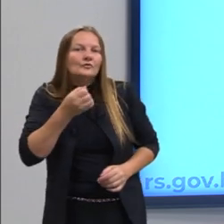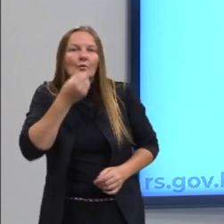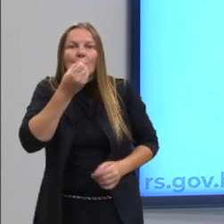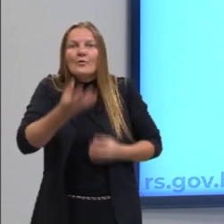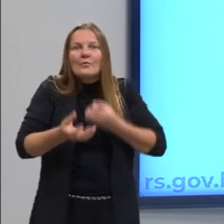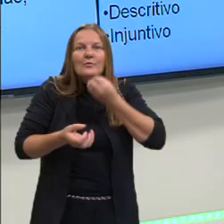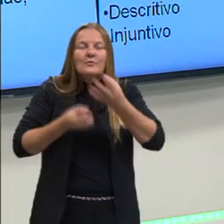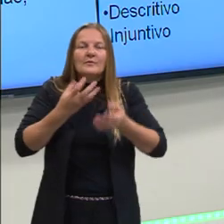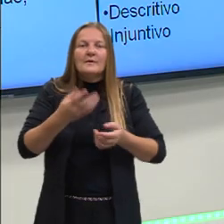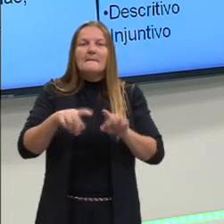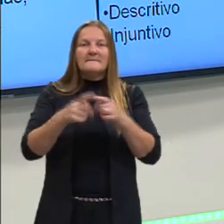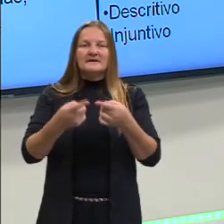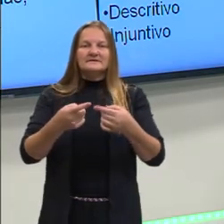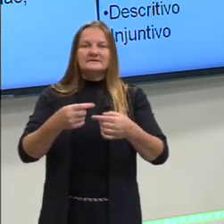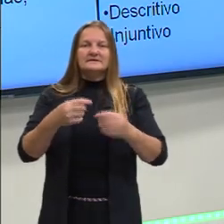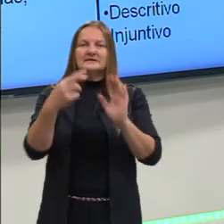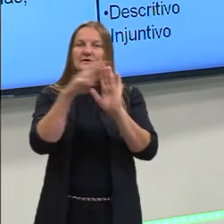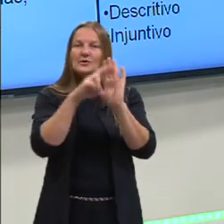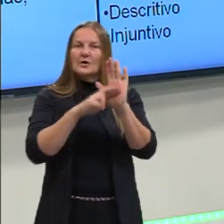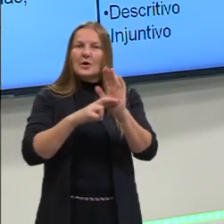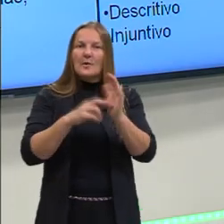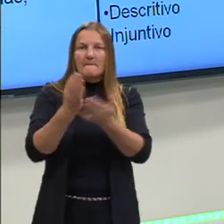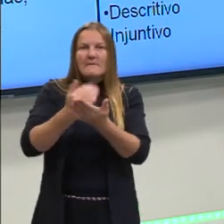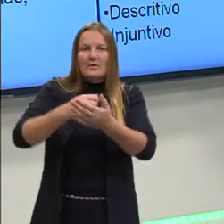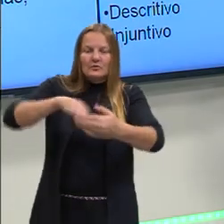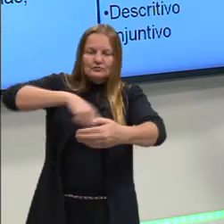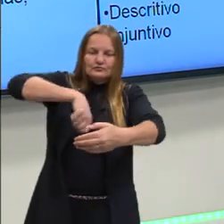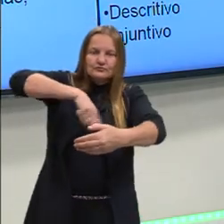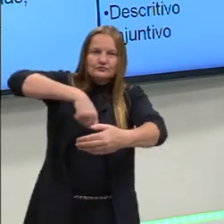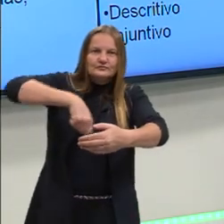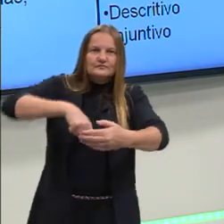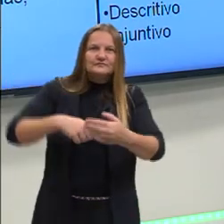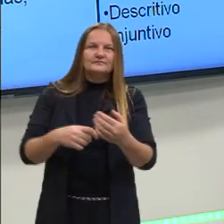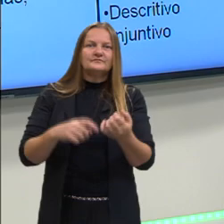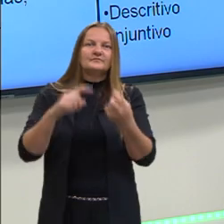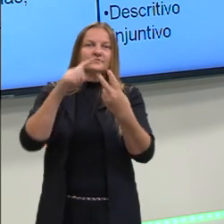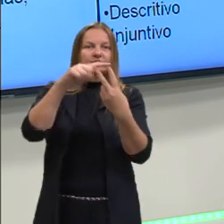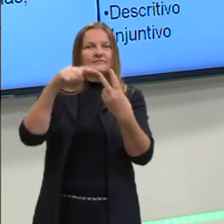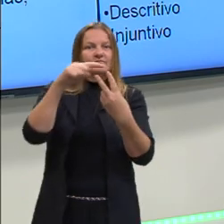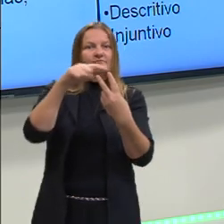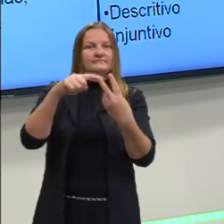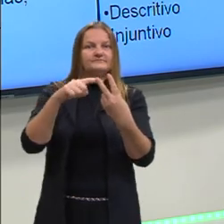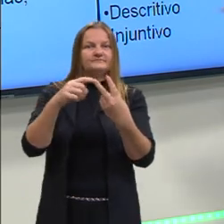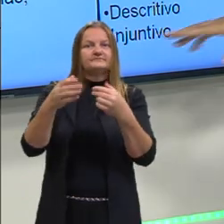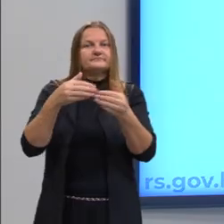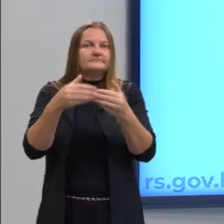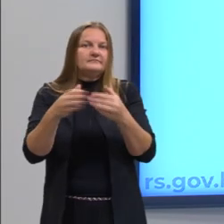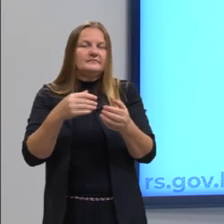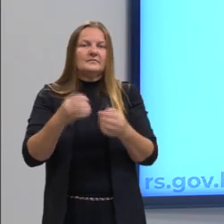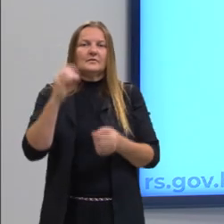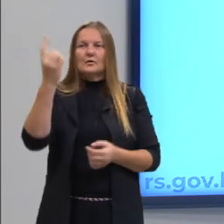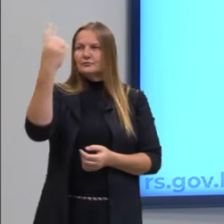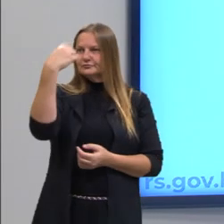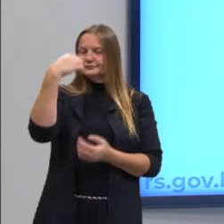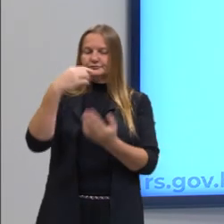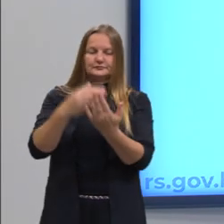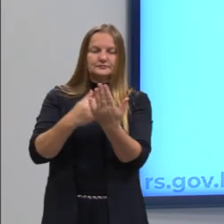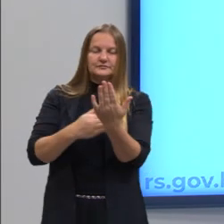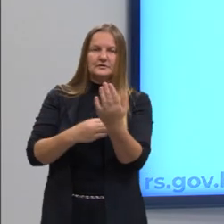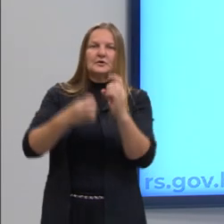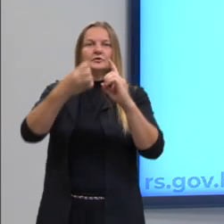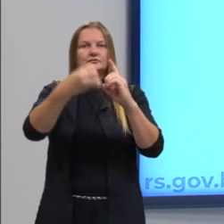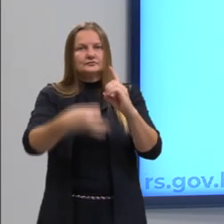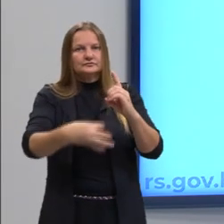receita, numa receita eu posso utilizar tanto o injuntivo como o